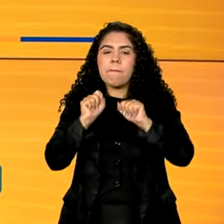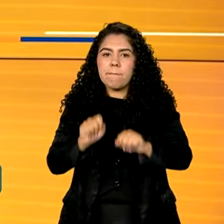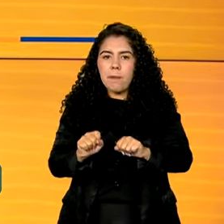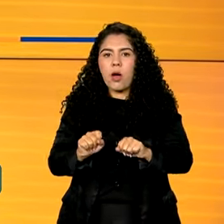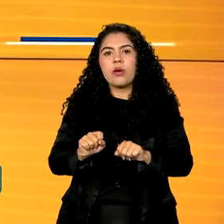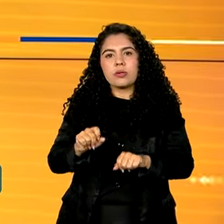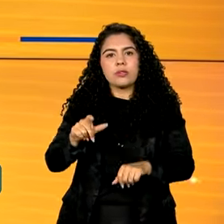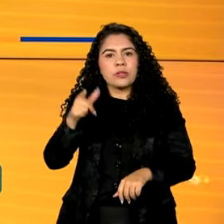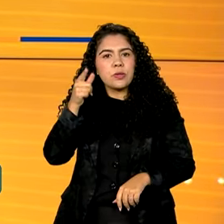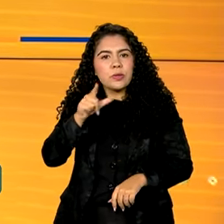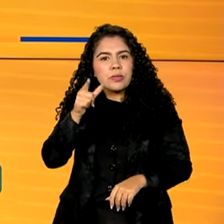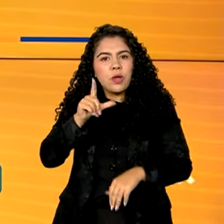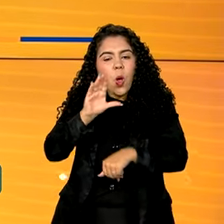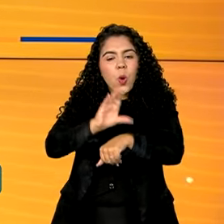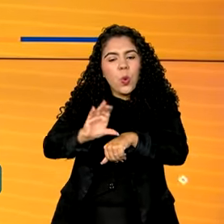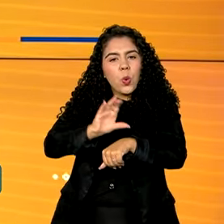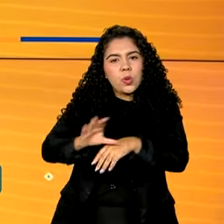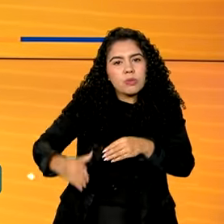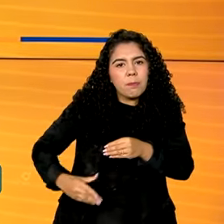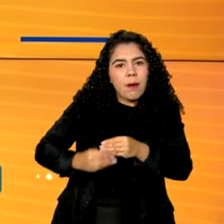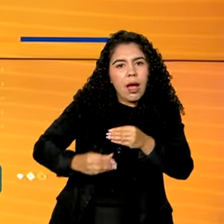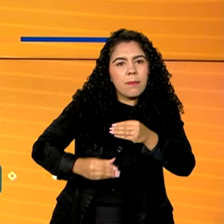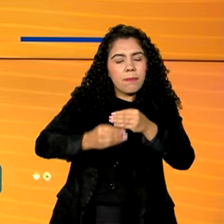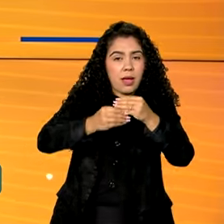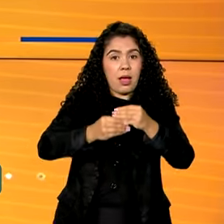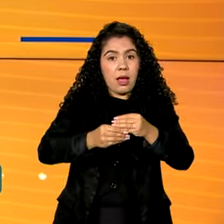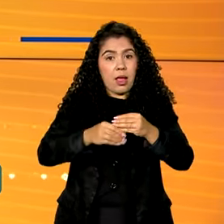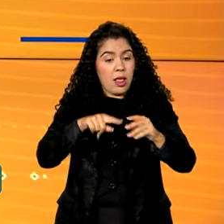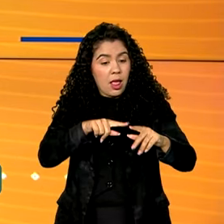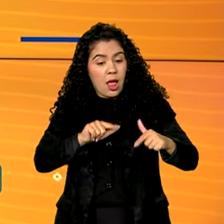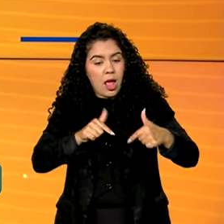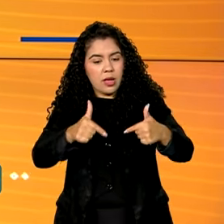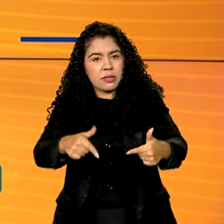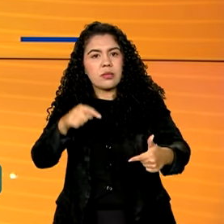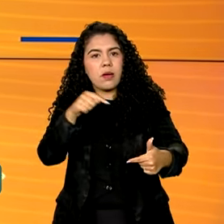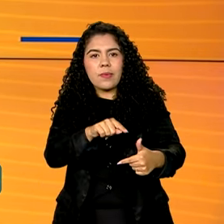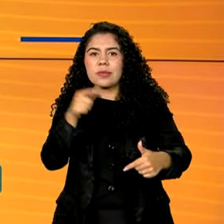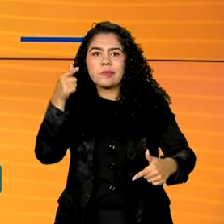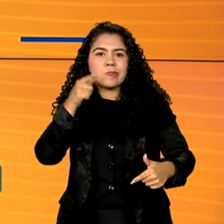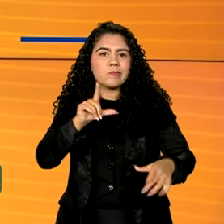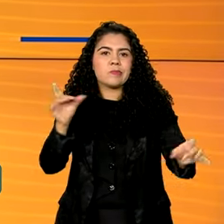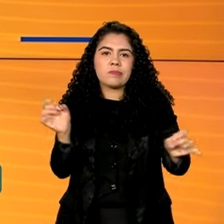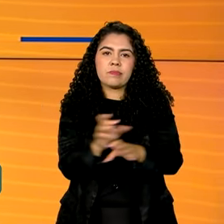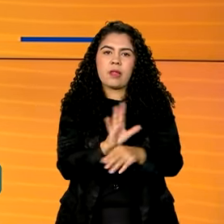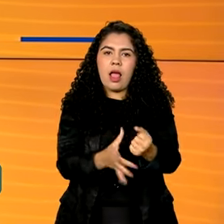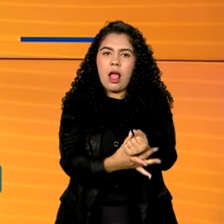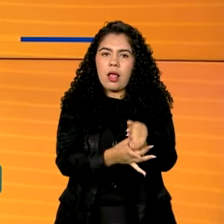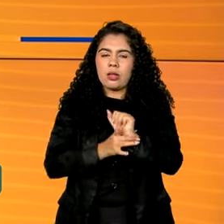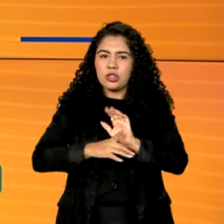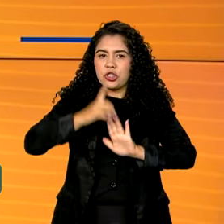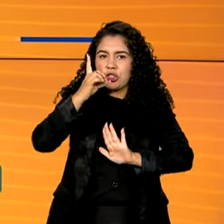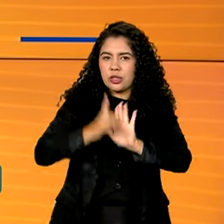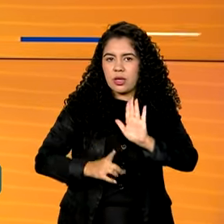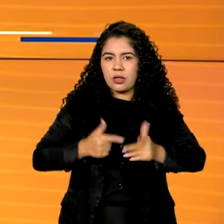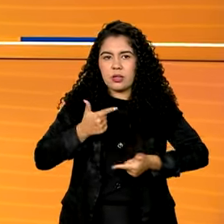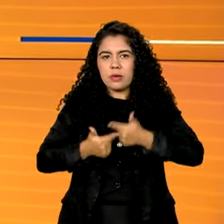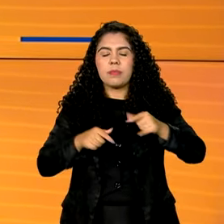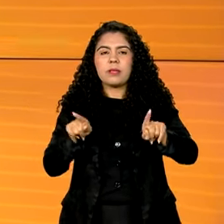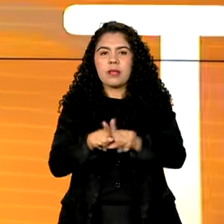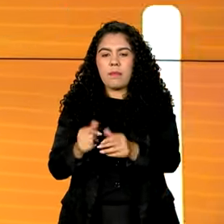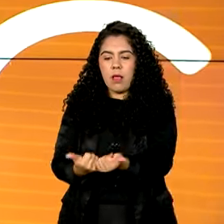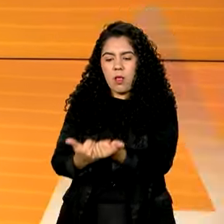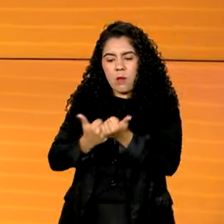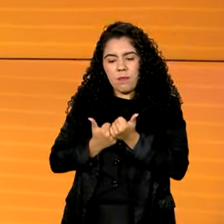complementares. Essa iniciativa assegura todos os direitos trabalhistas e oferece apoio na formação